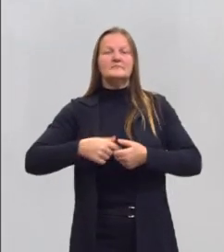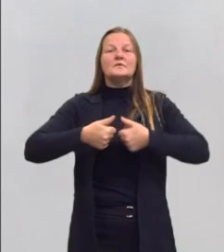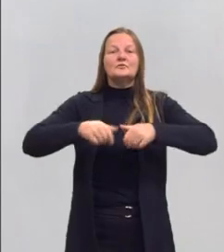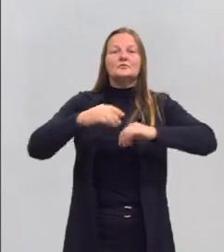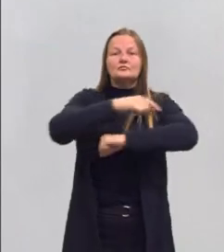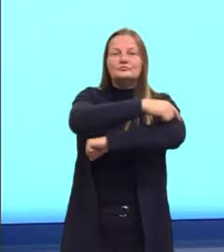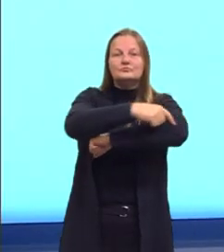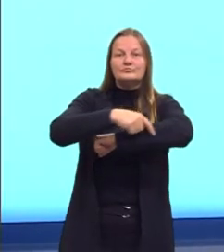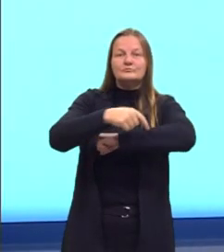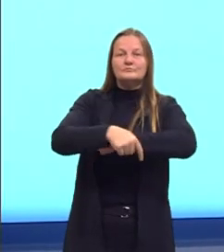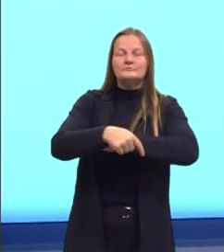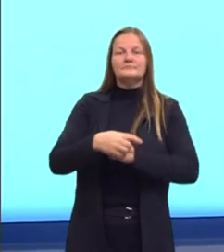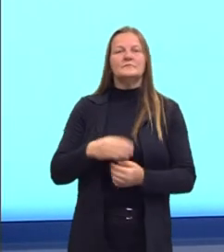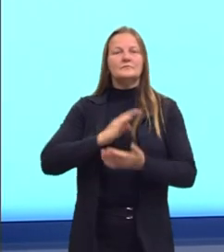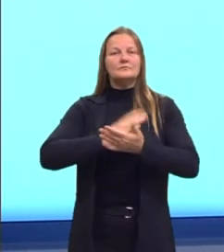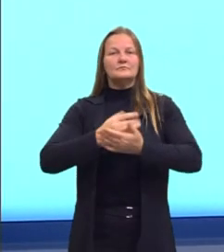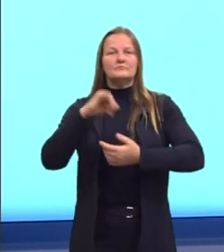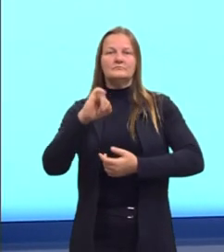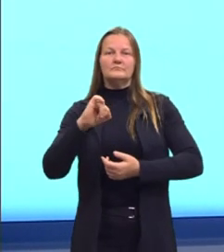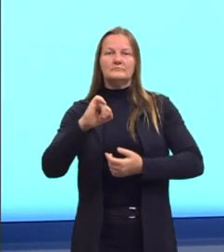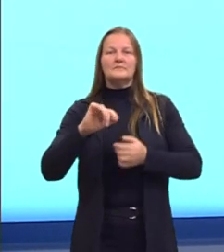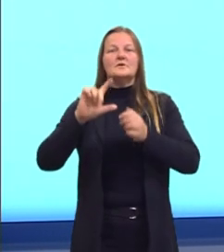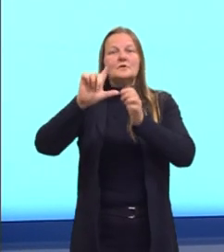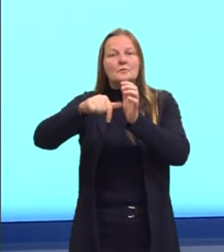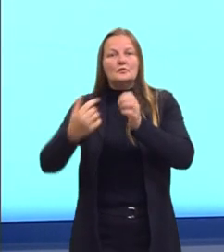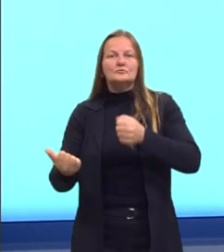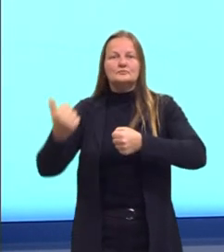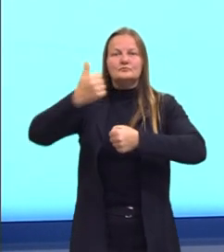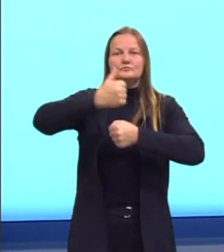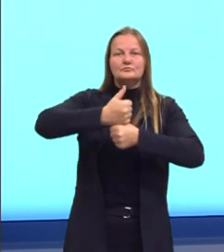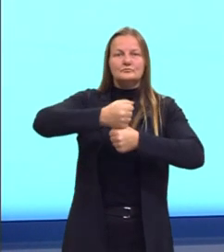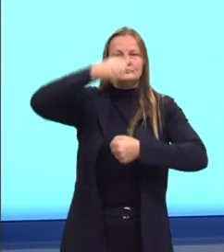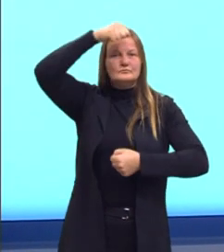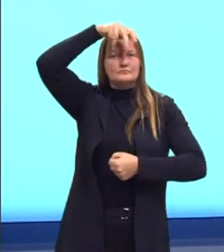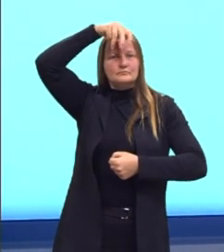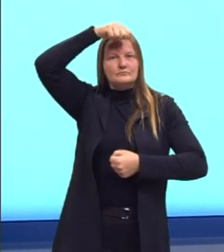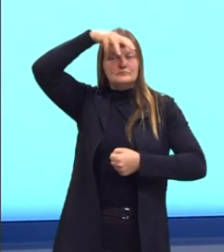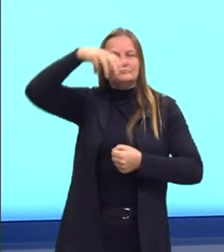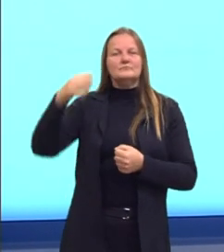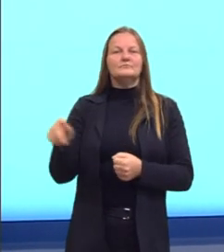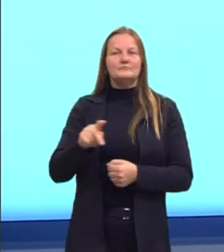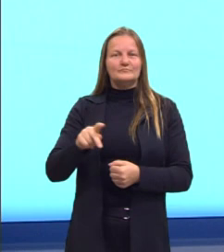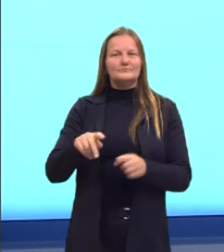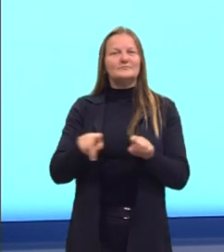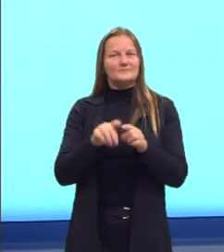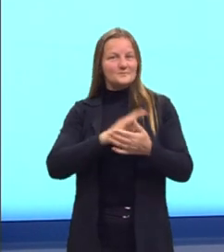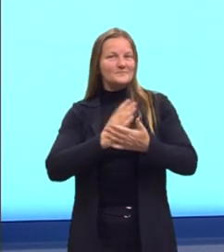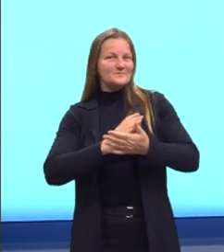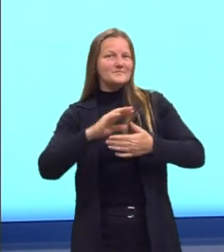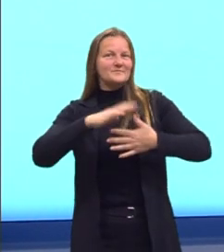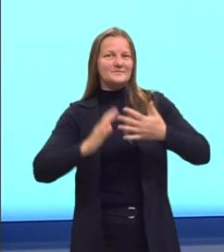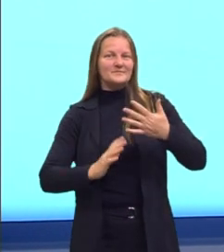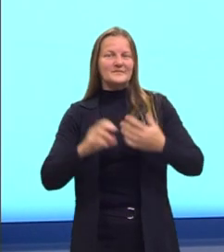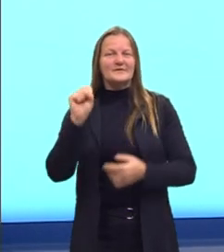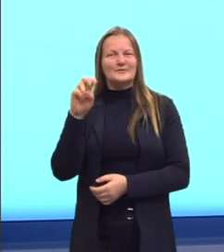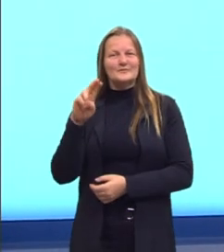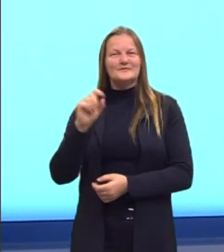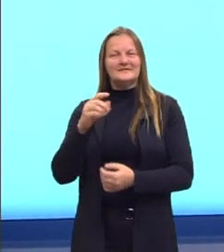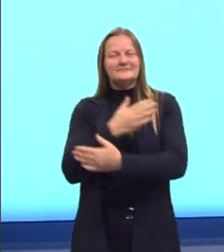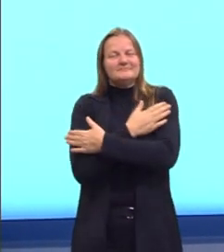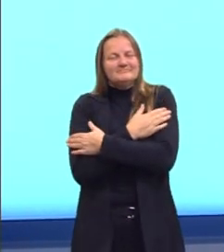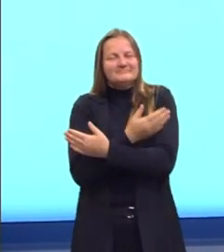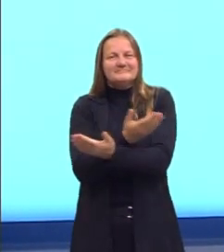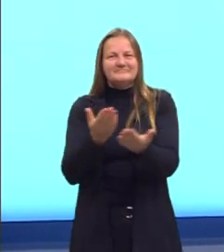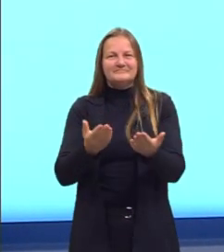no cantinho, a professora intérprete Lucimeia, depois ela vai trocar com a professora intérprete Suzana, mandar meu abraço para elas.